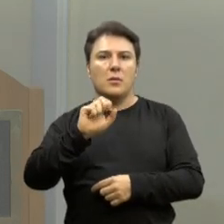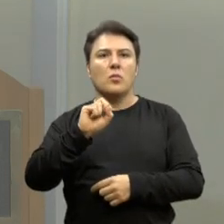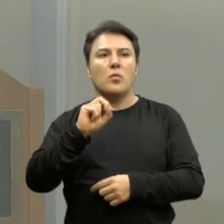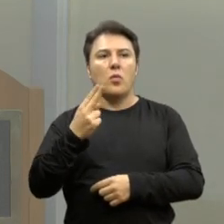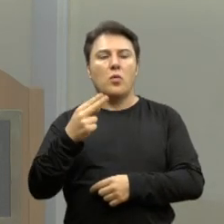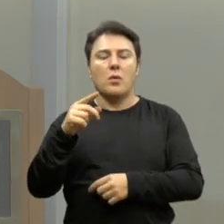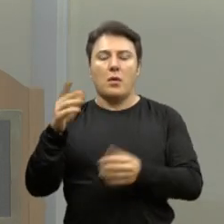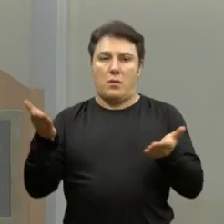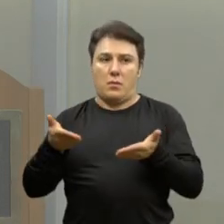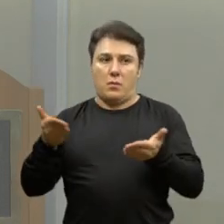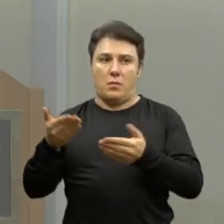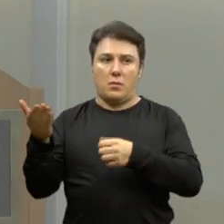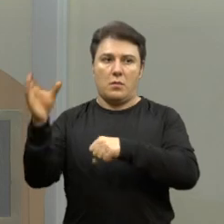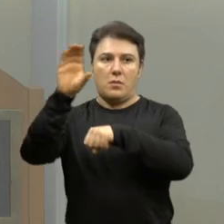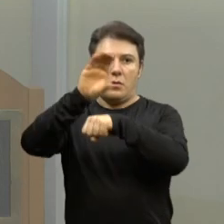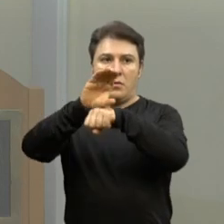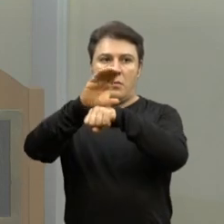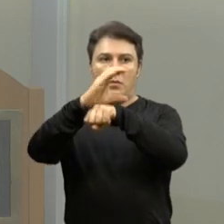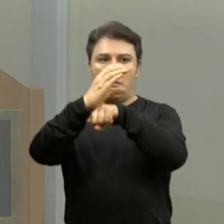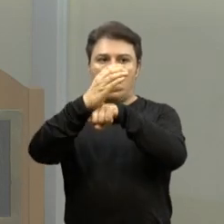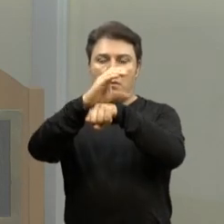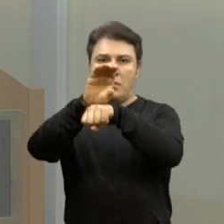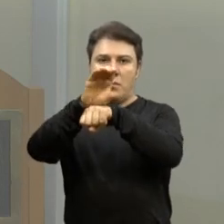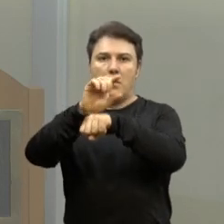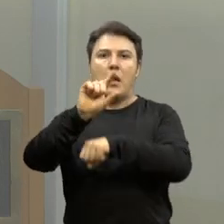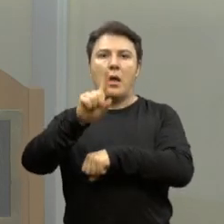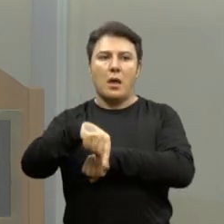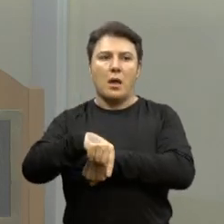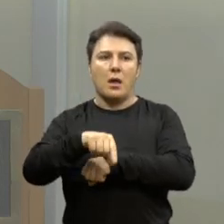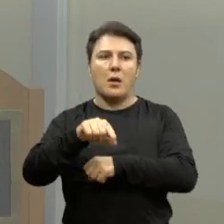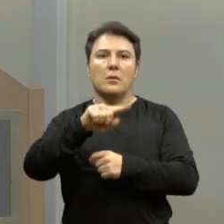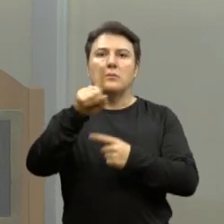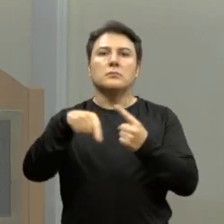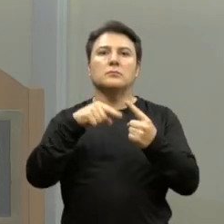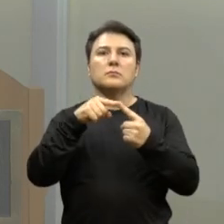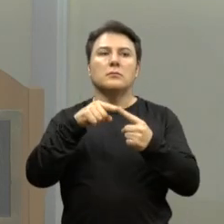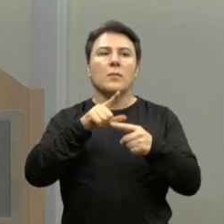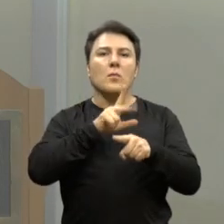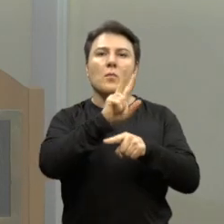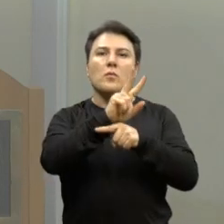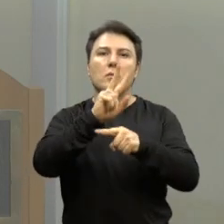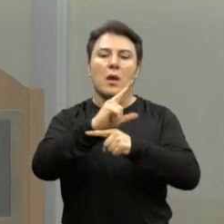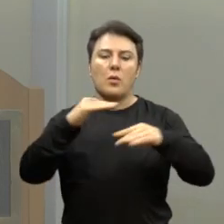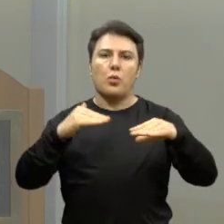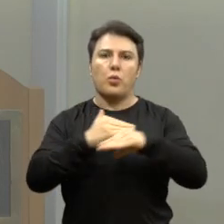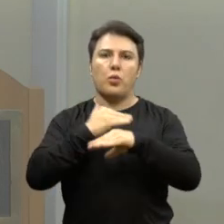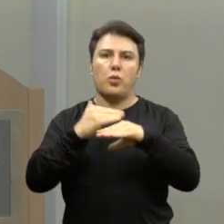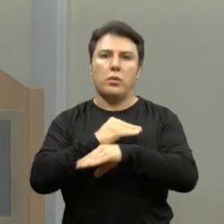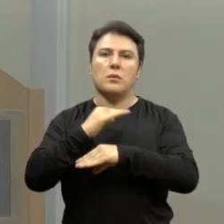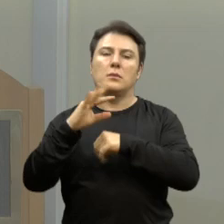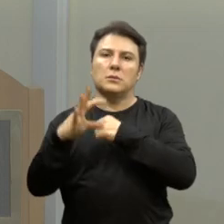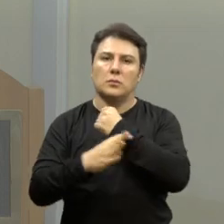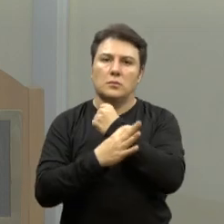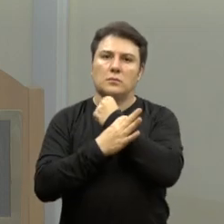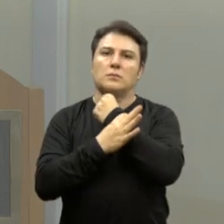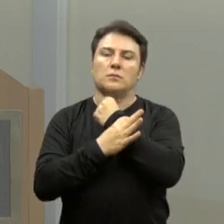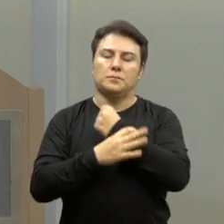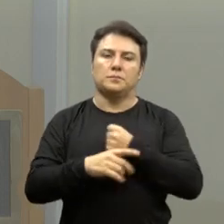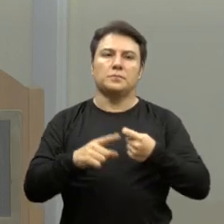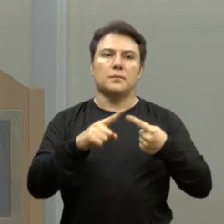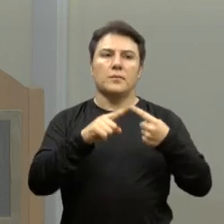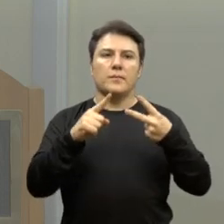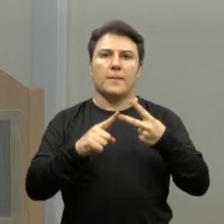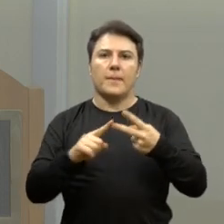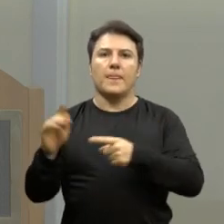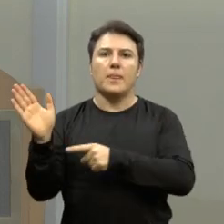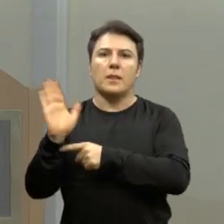câmara, Marcos Garrido, doutor Marcos, é para essa intenção de mobilidade urbana e segurança pública. O próximo ouvido,